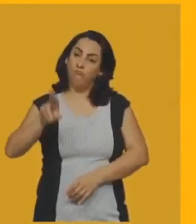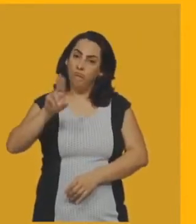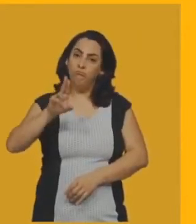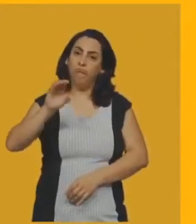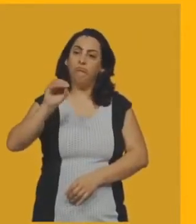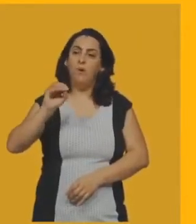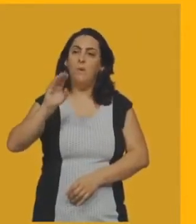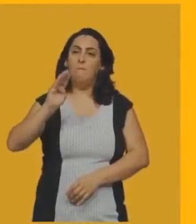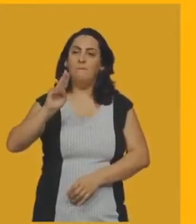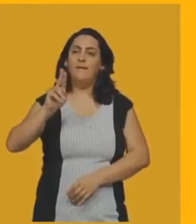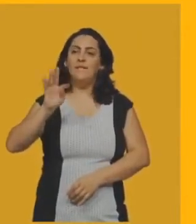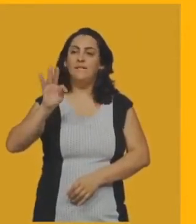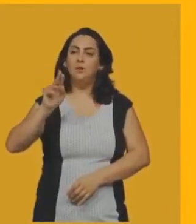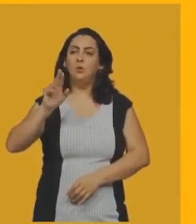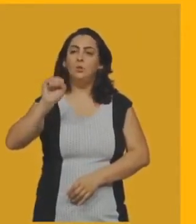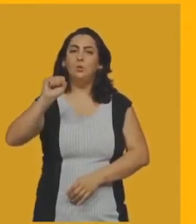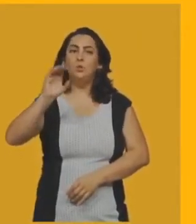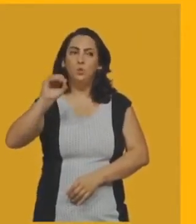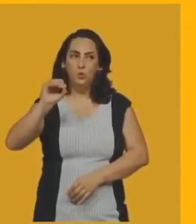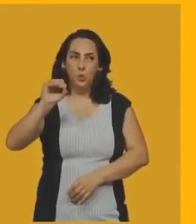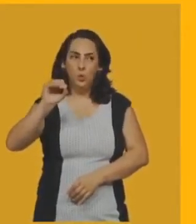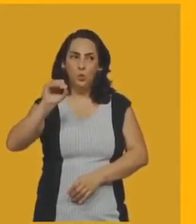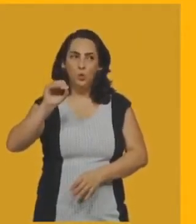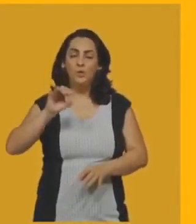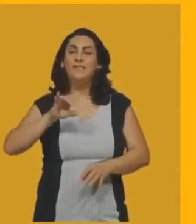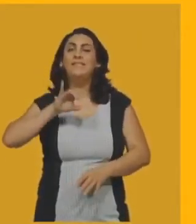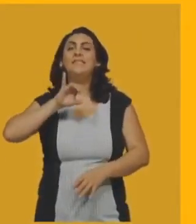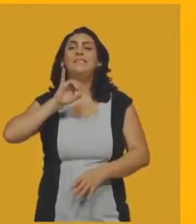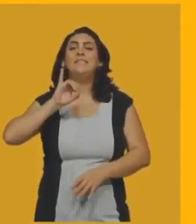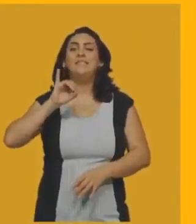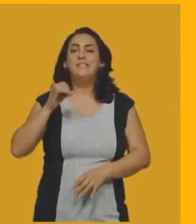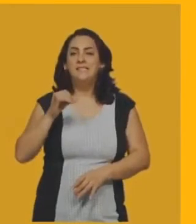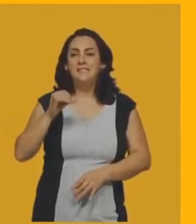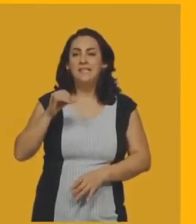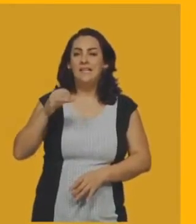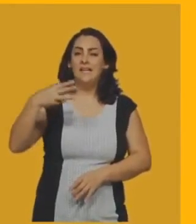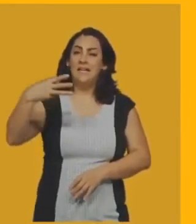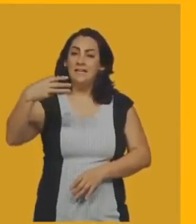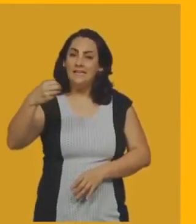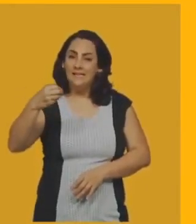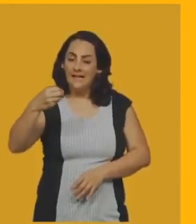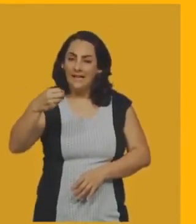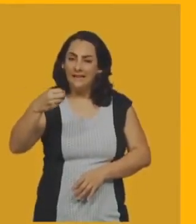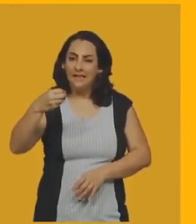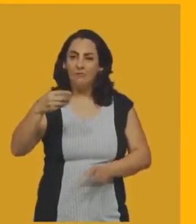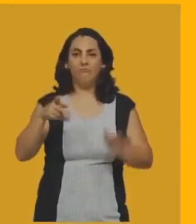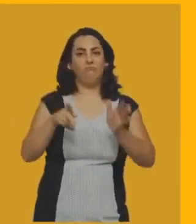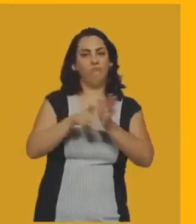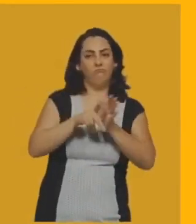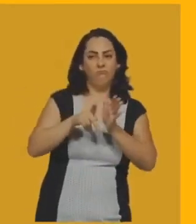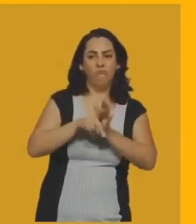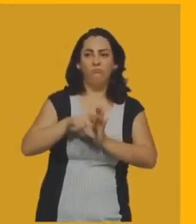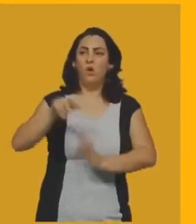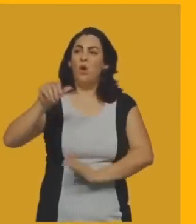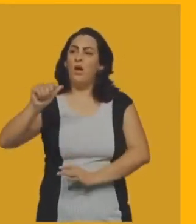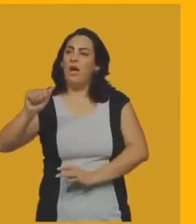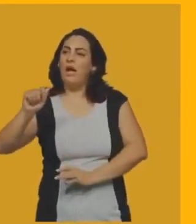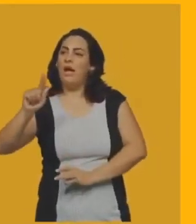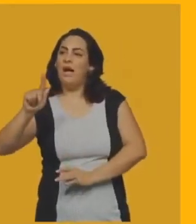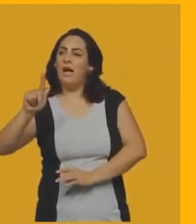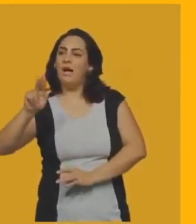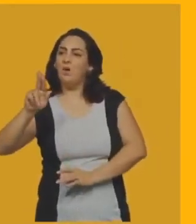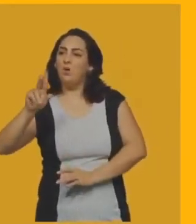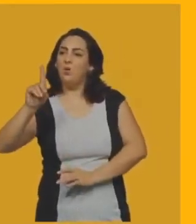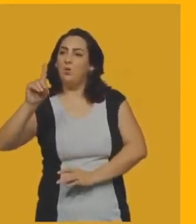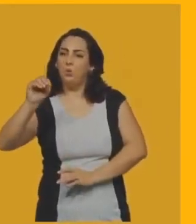também de ângulo agudo. Então, por exemplo, 30 graus. 30 graus é um ângulo agudo. Ângulo